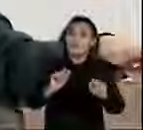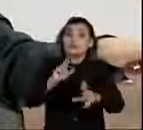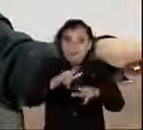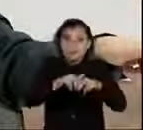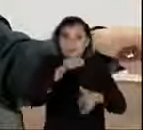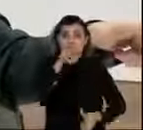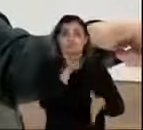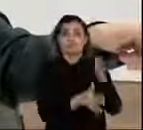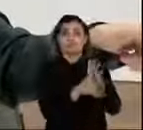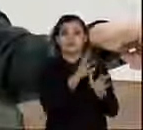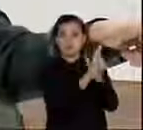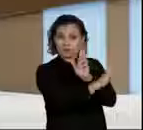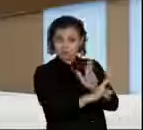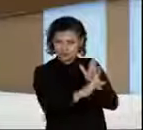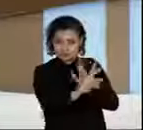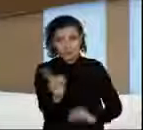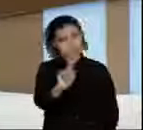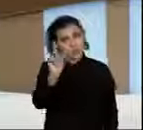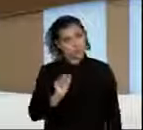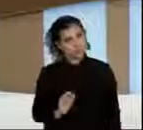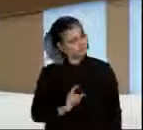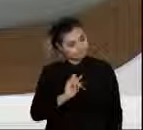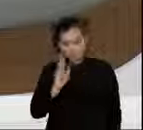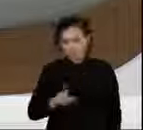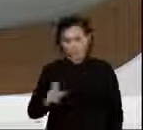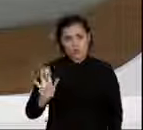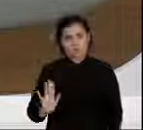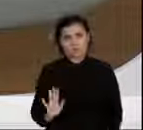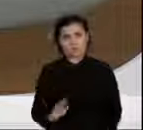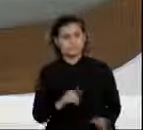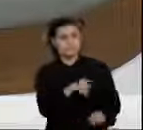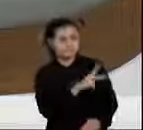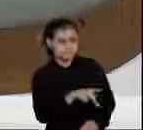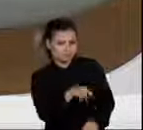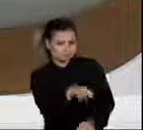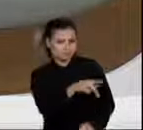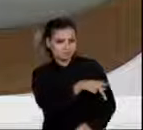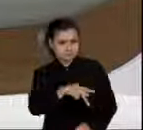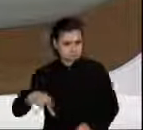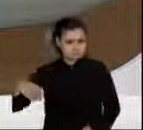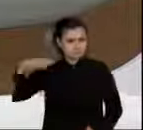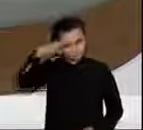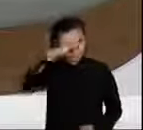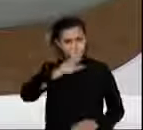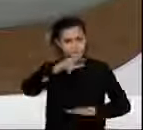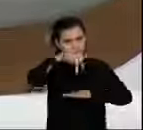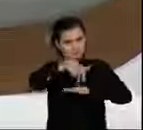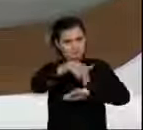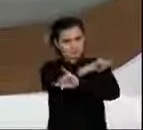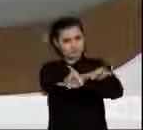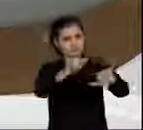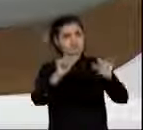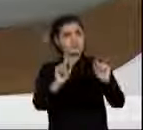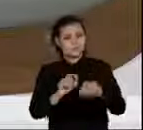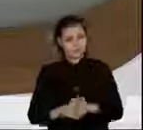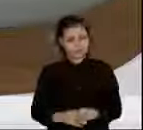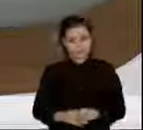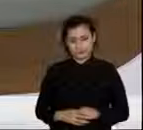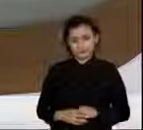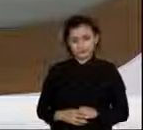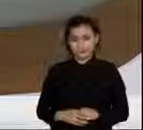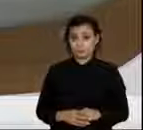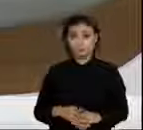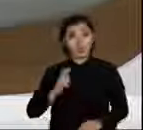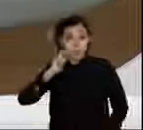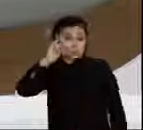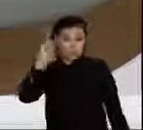indo à fiscalização, não. Professor, recentemente o presidente da República disse o seguinte, abre aspas, o